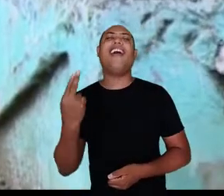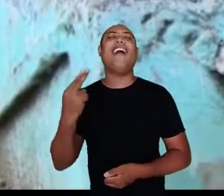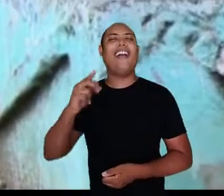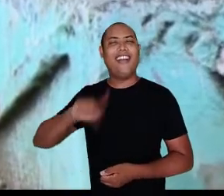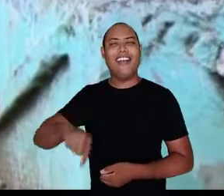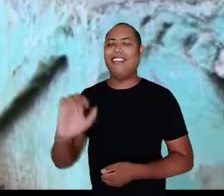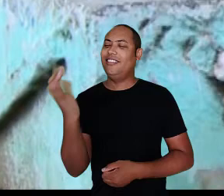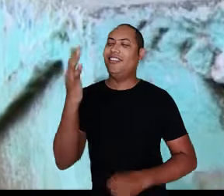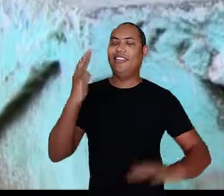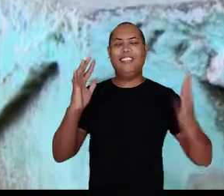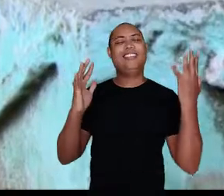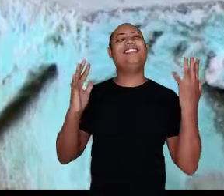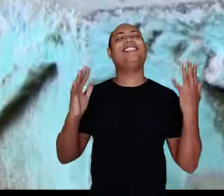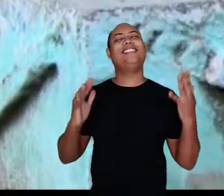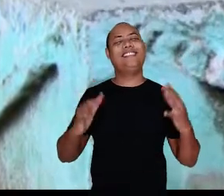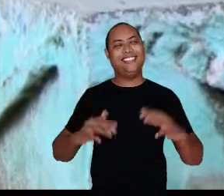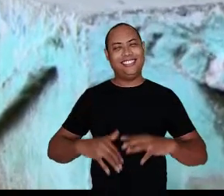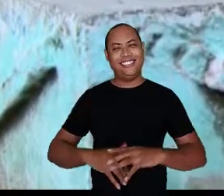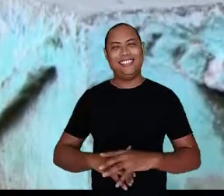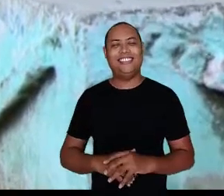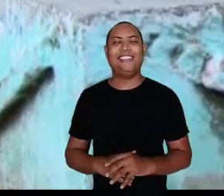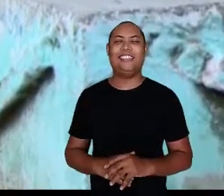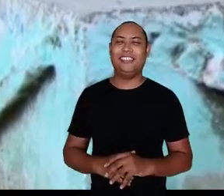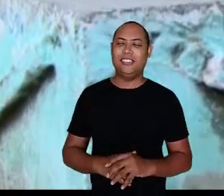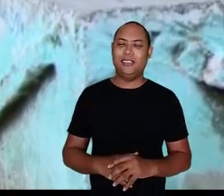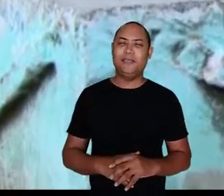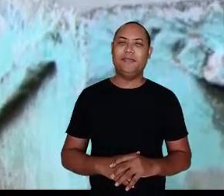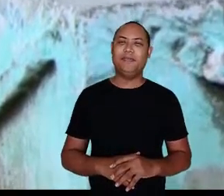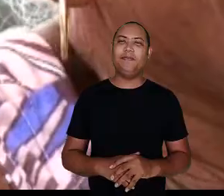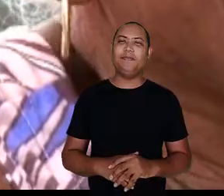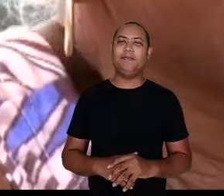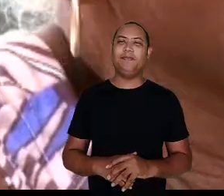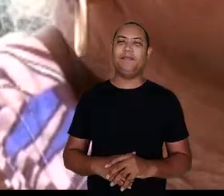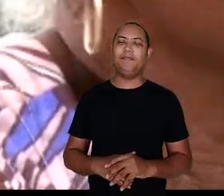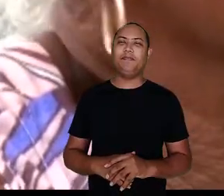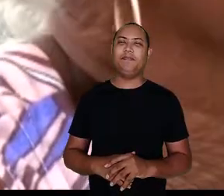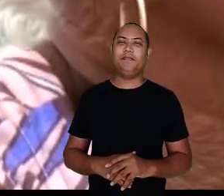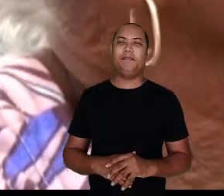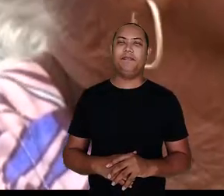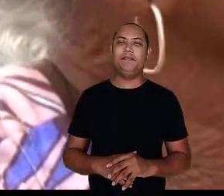Eu me chamo Sultão das Matas